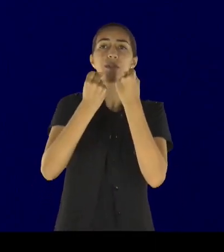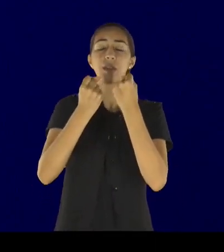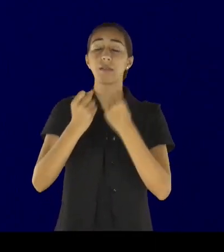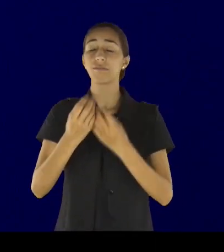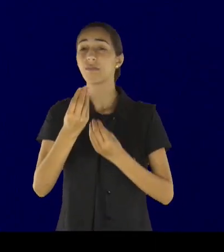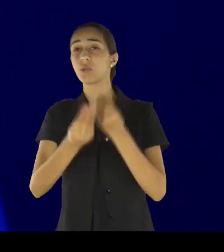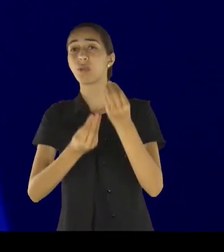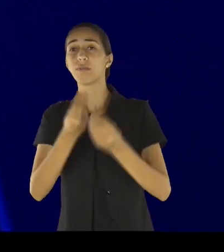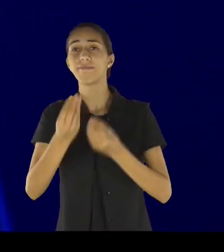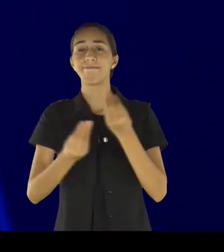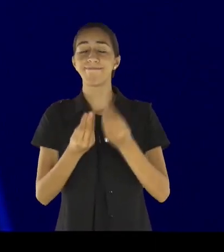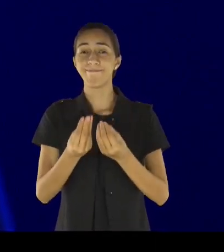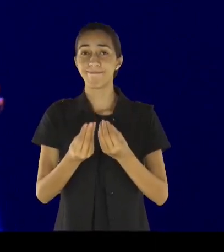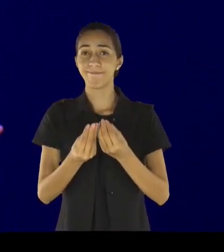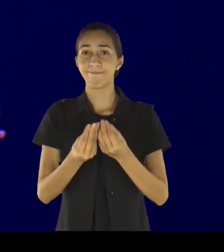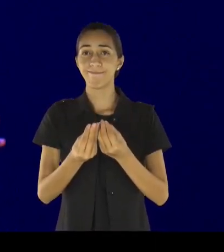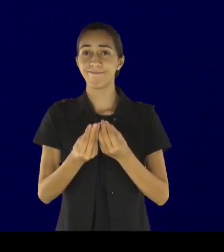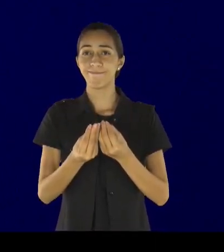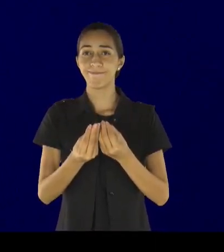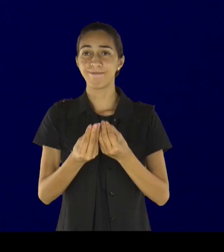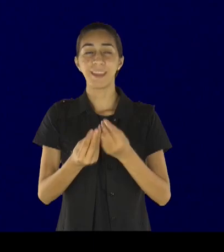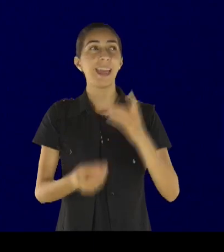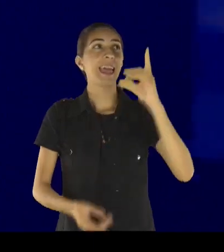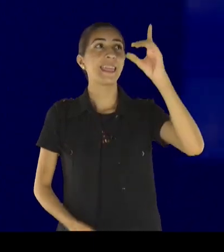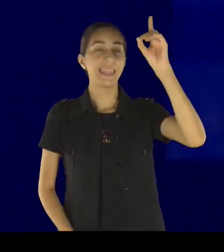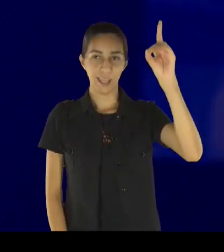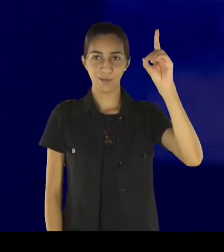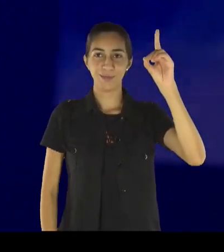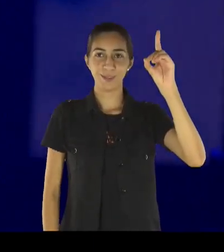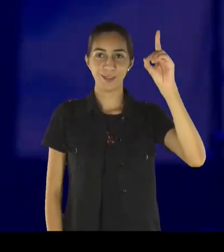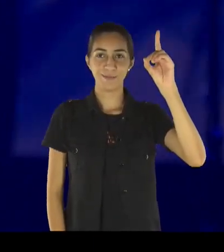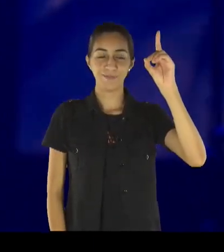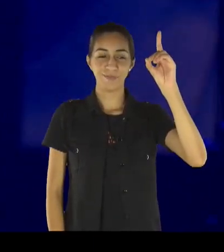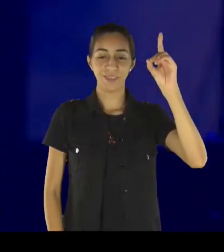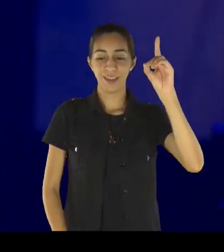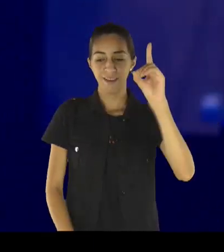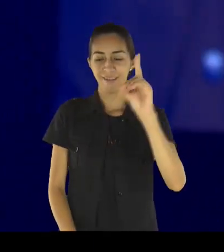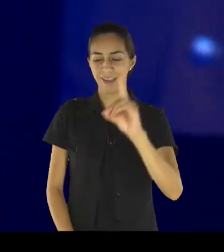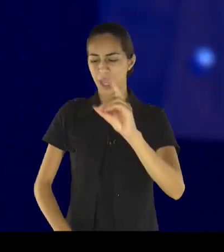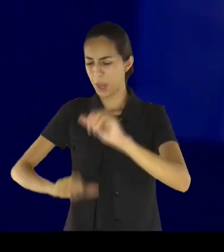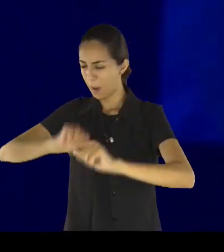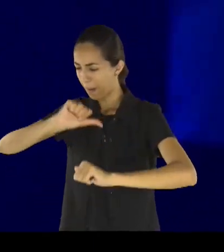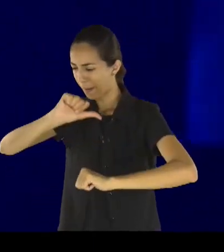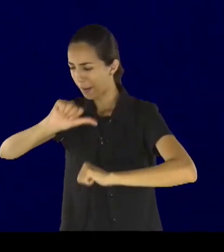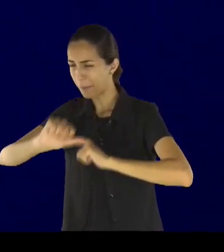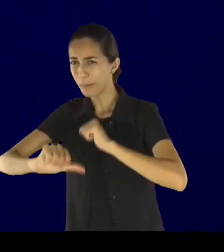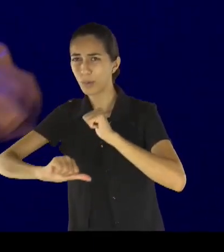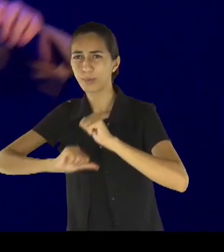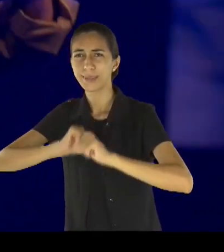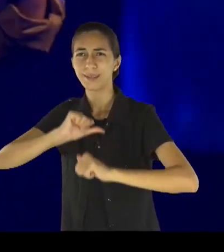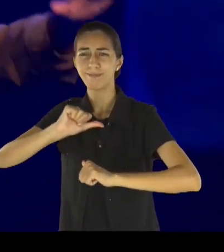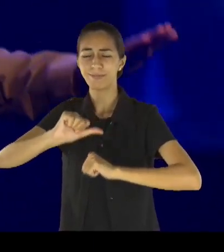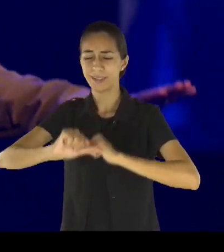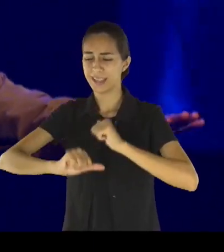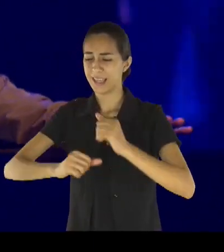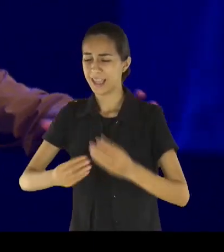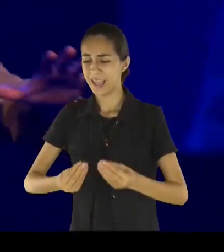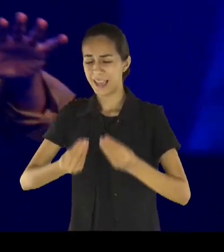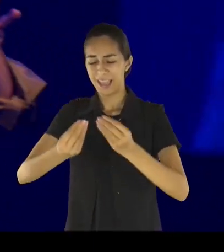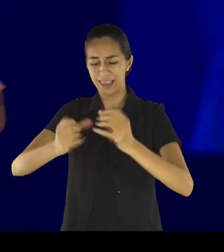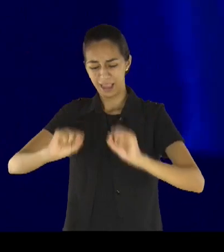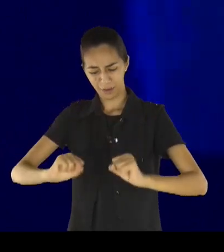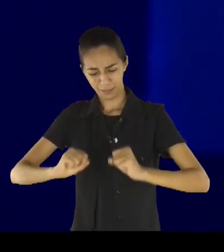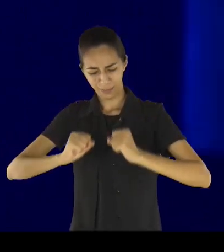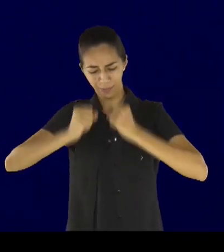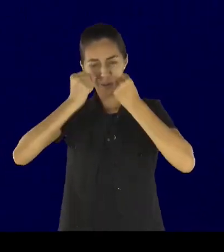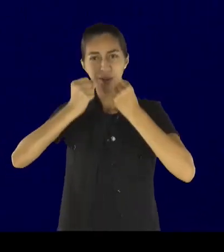Deus, ele renova, as nossas forças, e em nome de Jesus, eu declaro, na sua vida, que você vai sair daqui, com suas forças,